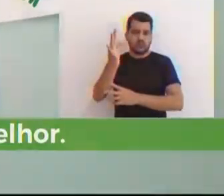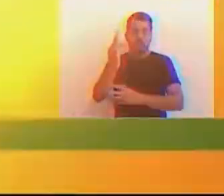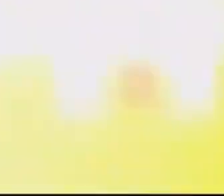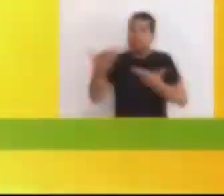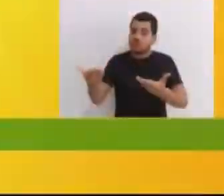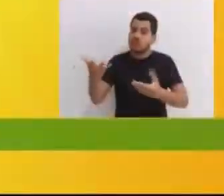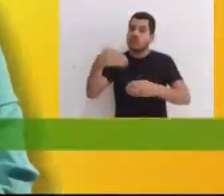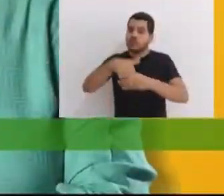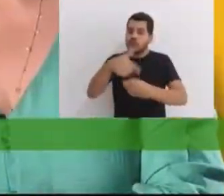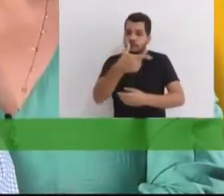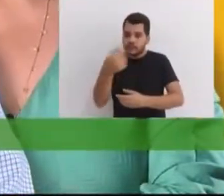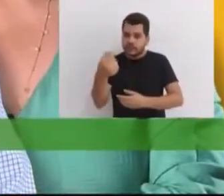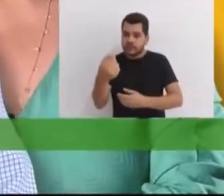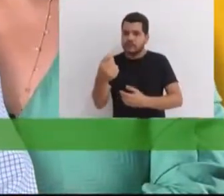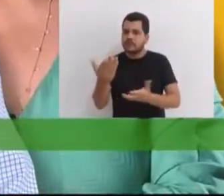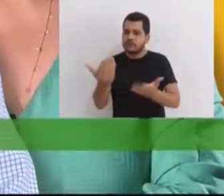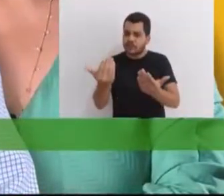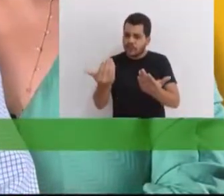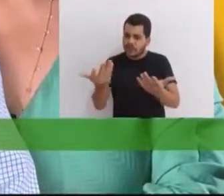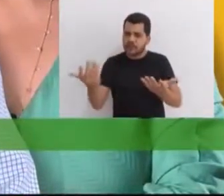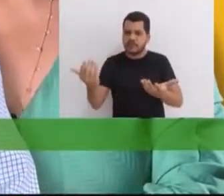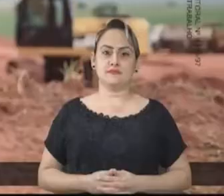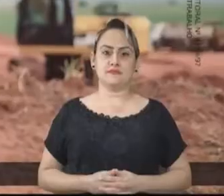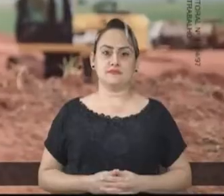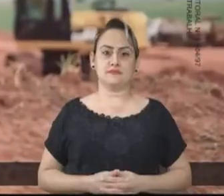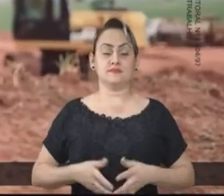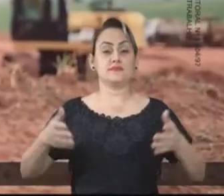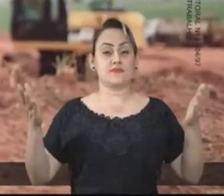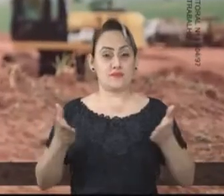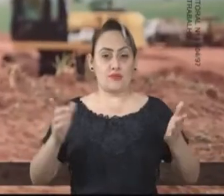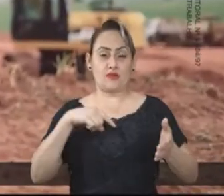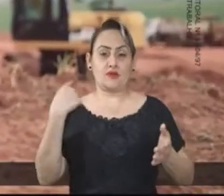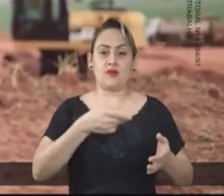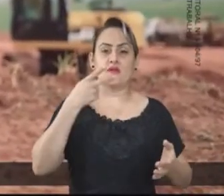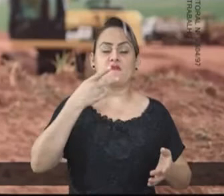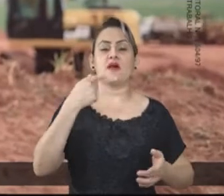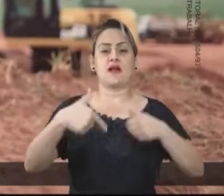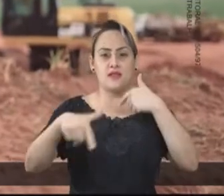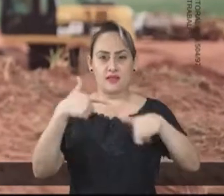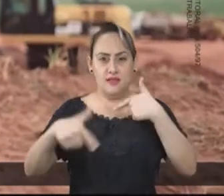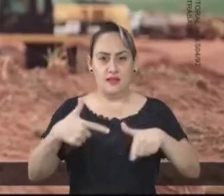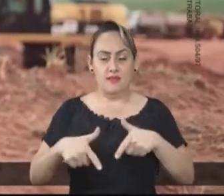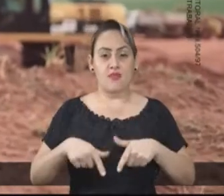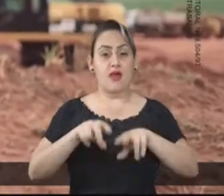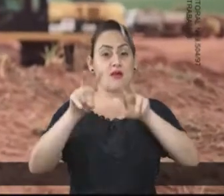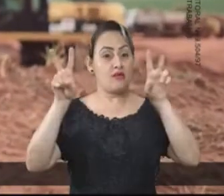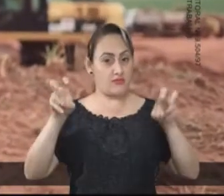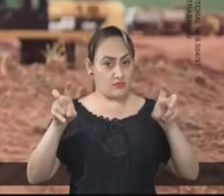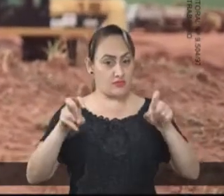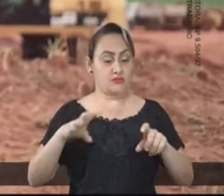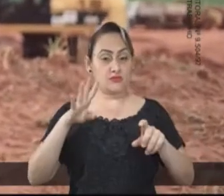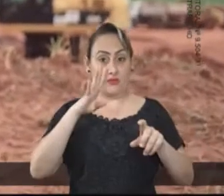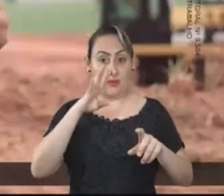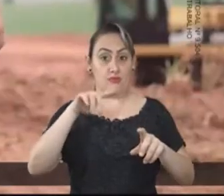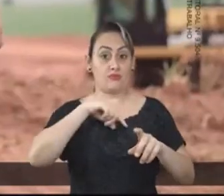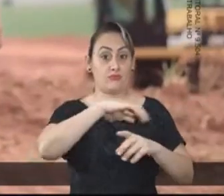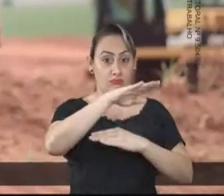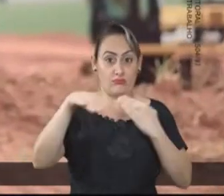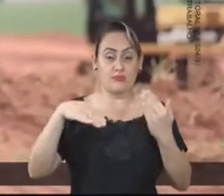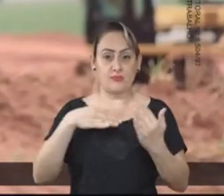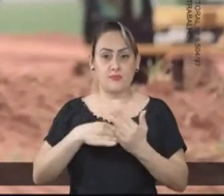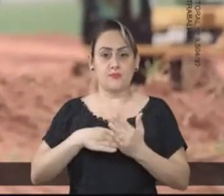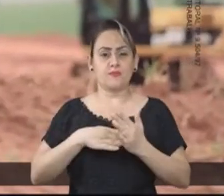Para isso, Vote 20. Vem com a gente. Hoje nós vamos falar de emprego. Um assunto que interessa a todos.